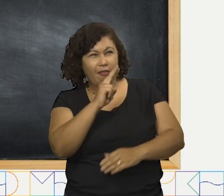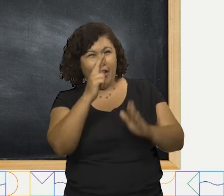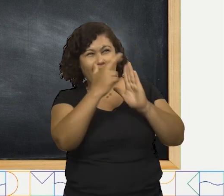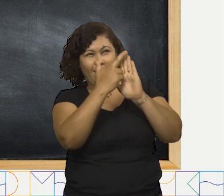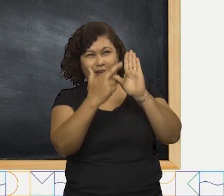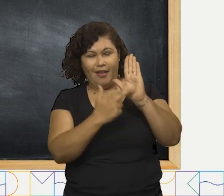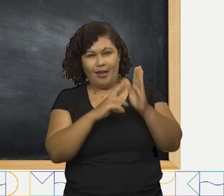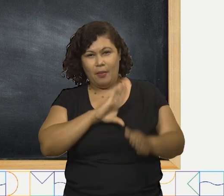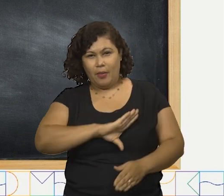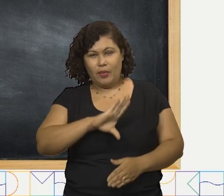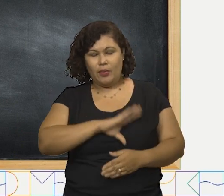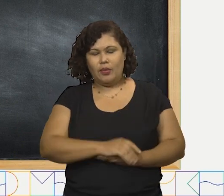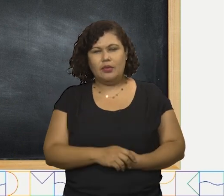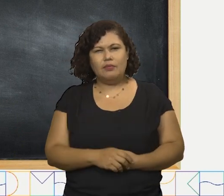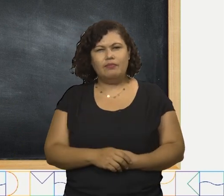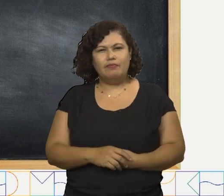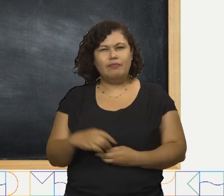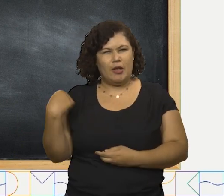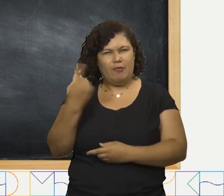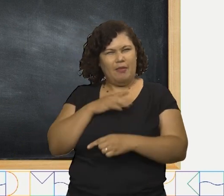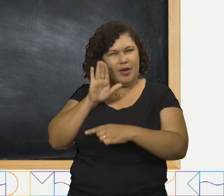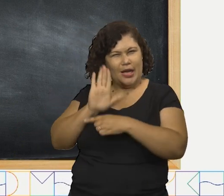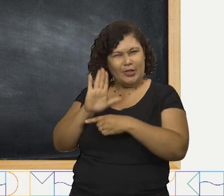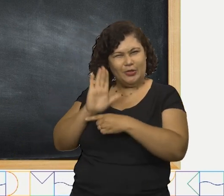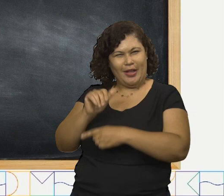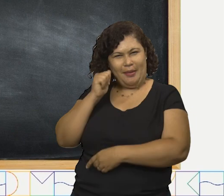Vamos ajudá-la a escrever?